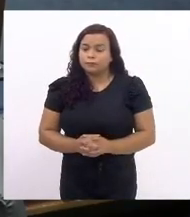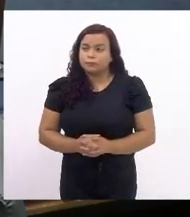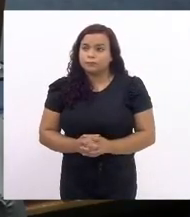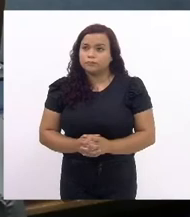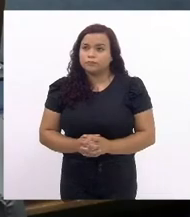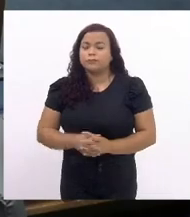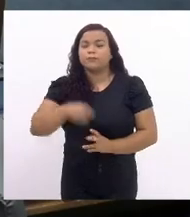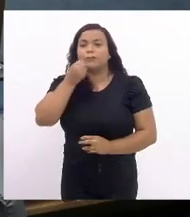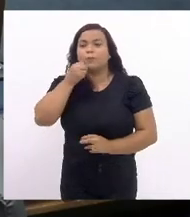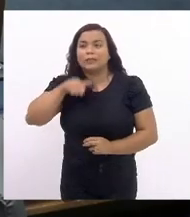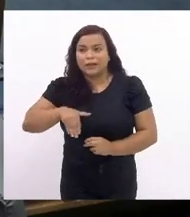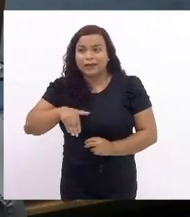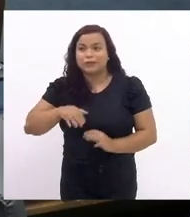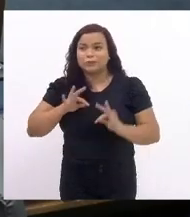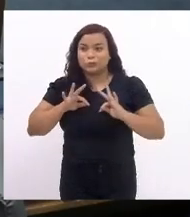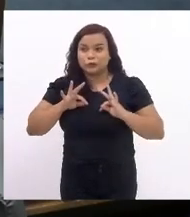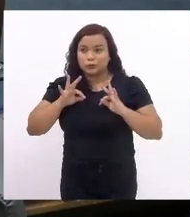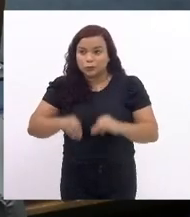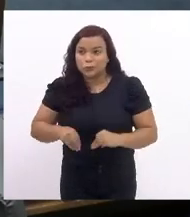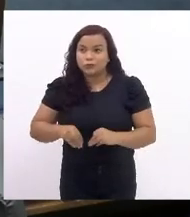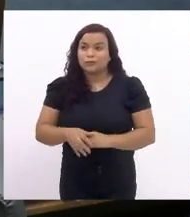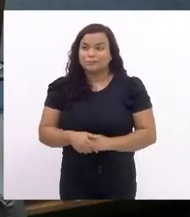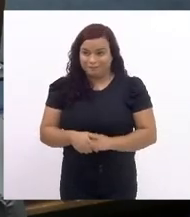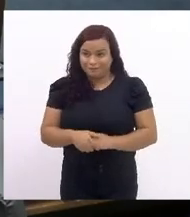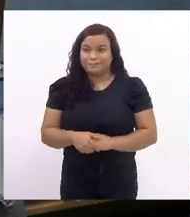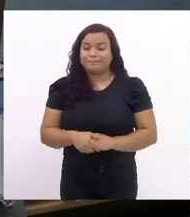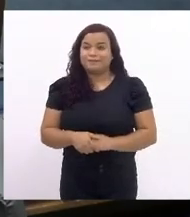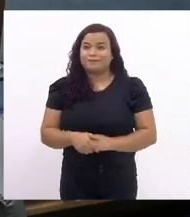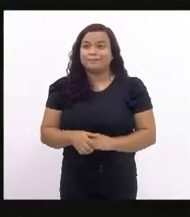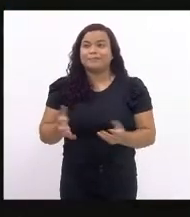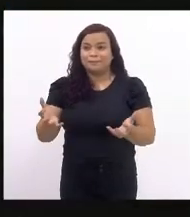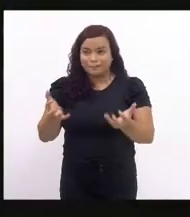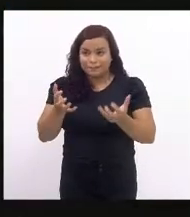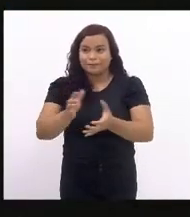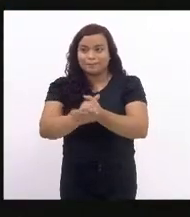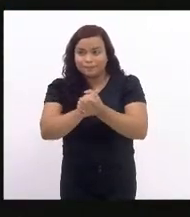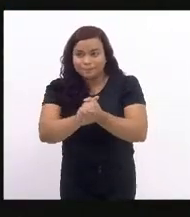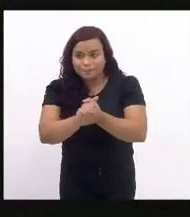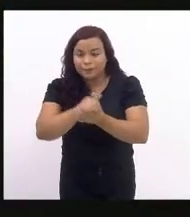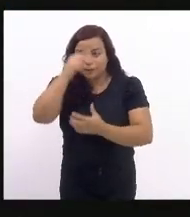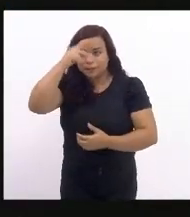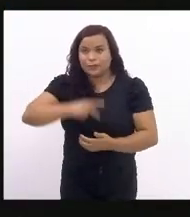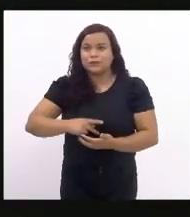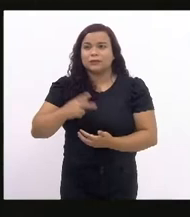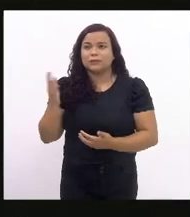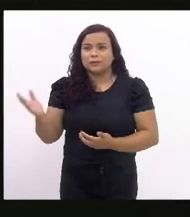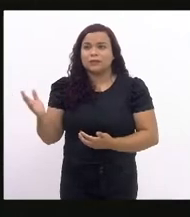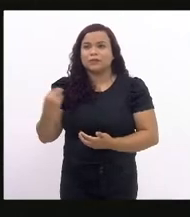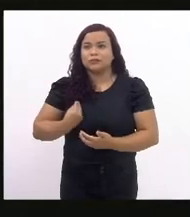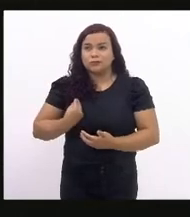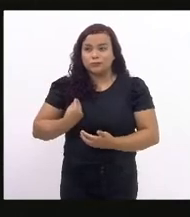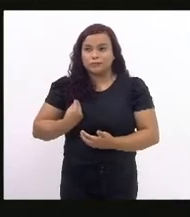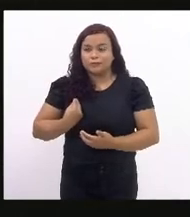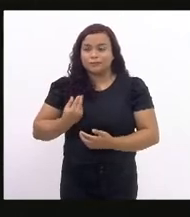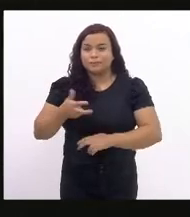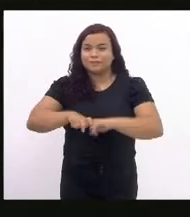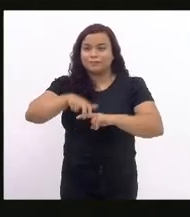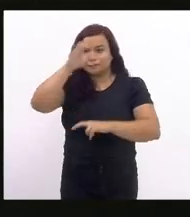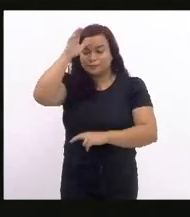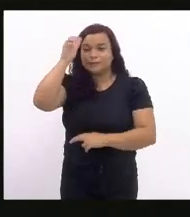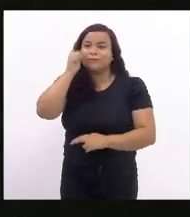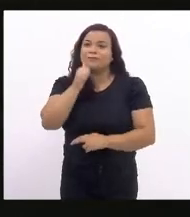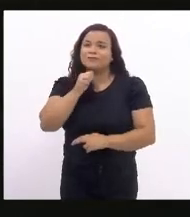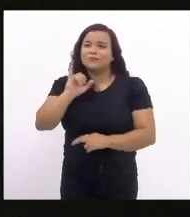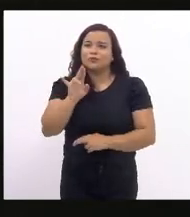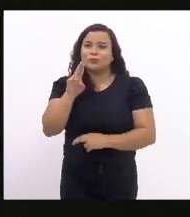Boa tarde a todas e todos. Eu quero aqui cumprimentar a nossa presidente em exercício, deputada Tia Ju,